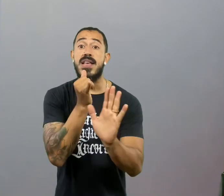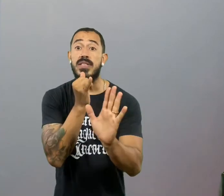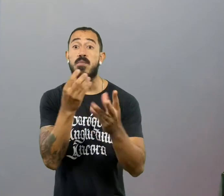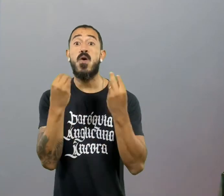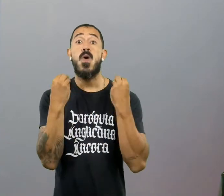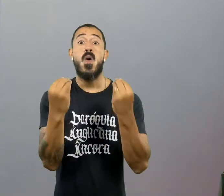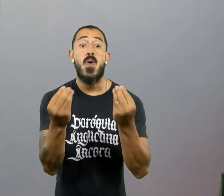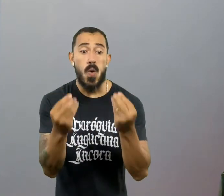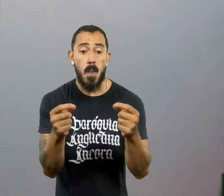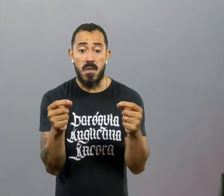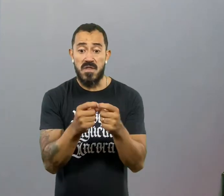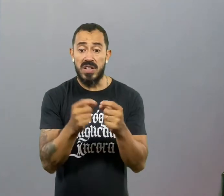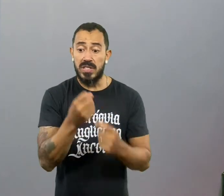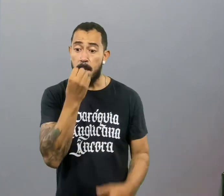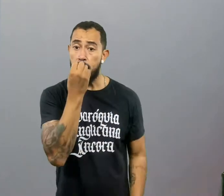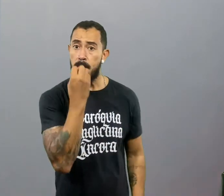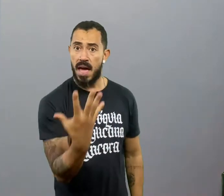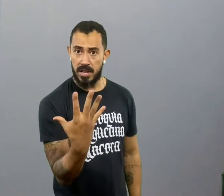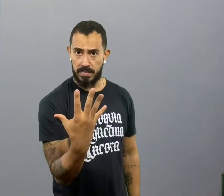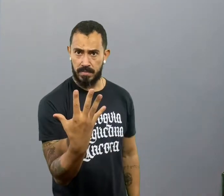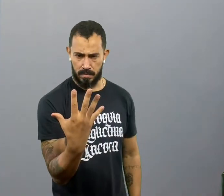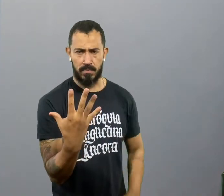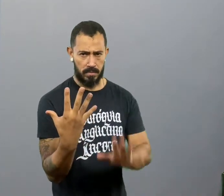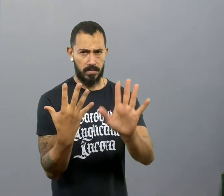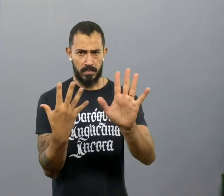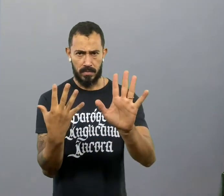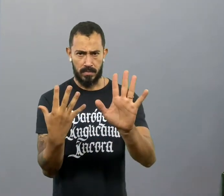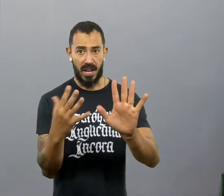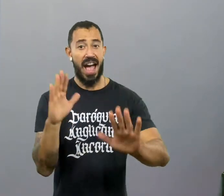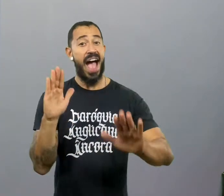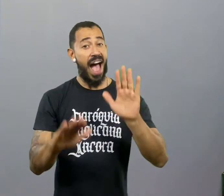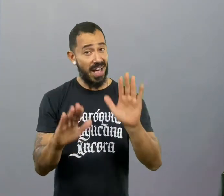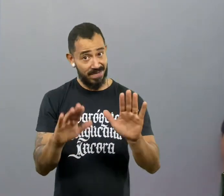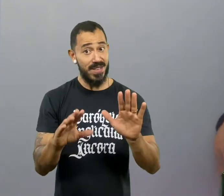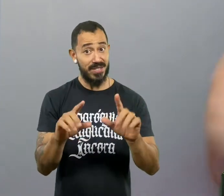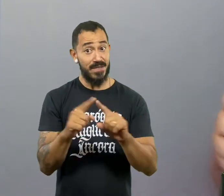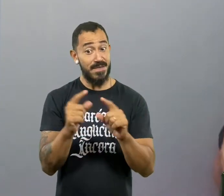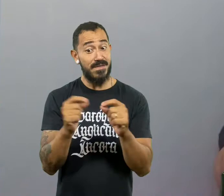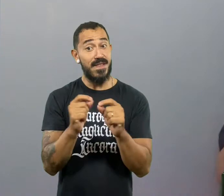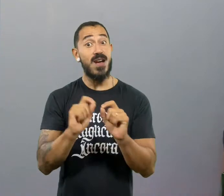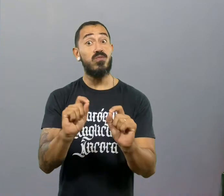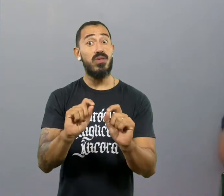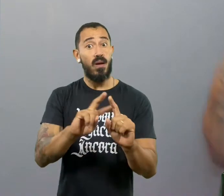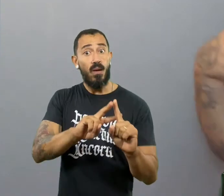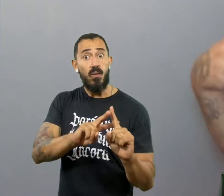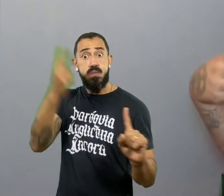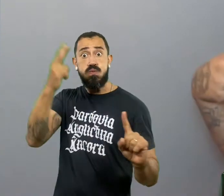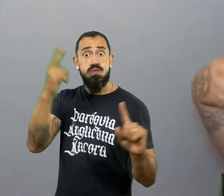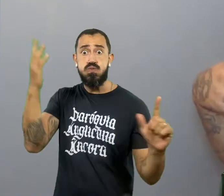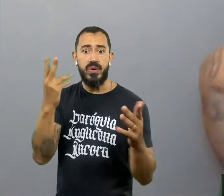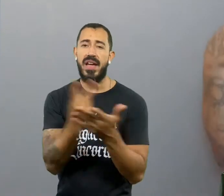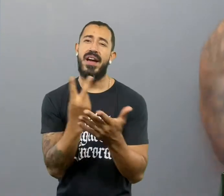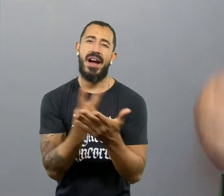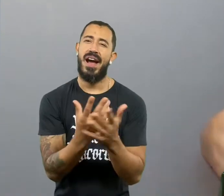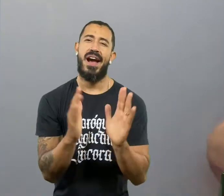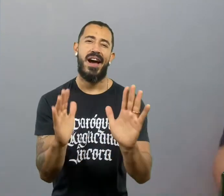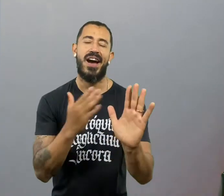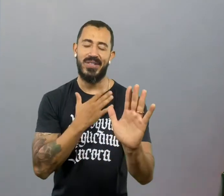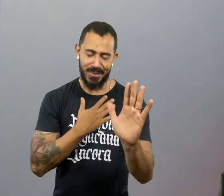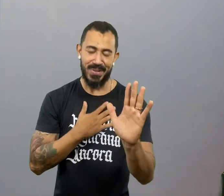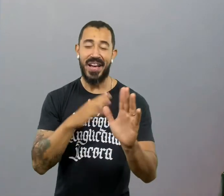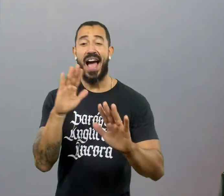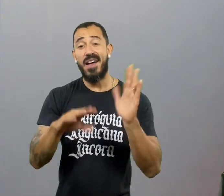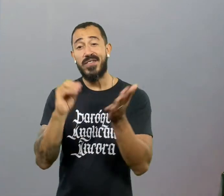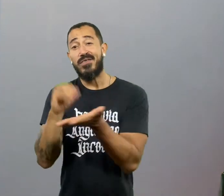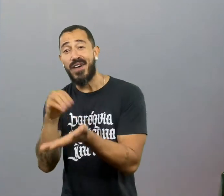fazer o bem. Porque às vezes que é o que fazer o bem você peca por excesso. Ou por falta ou por excesso.